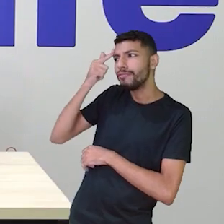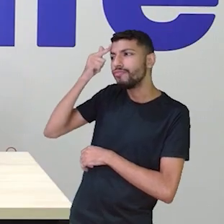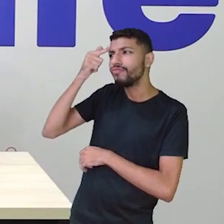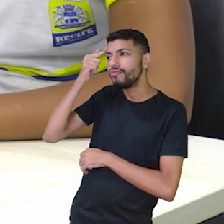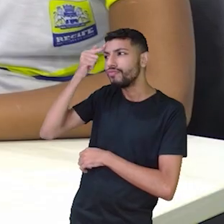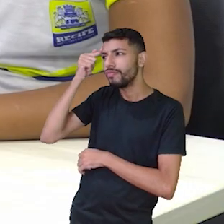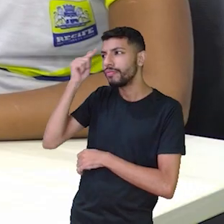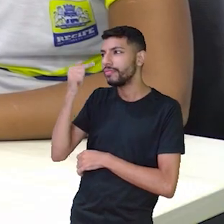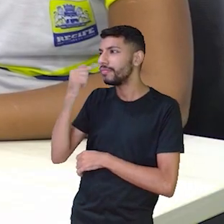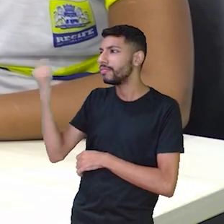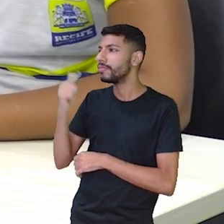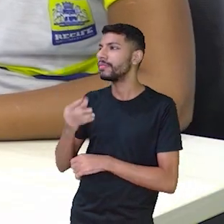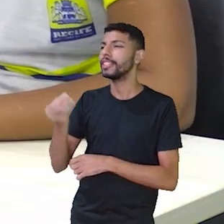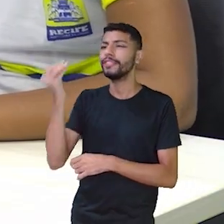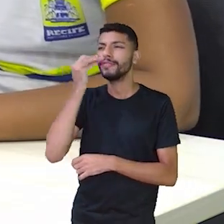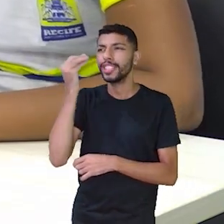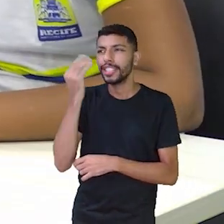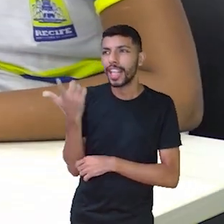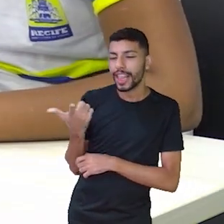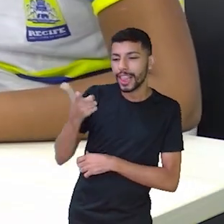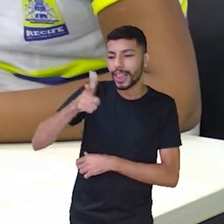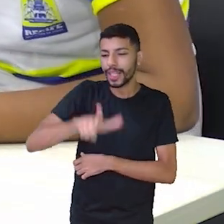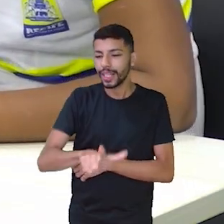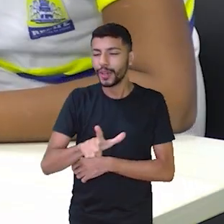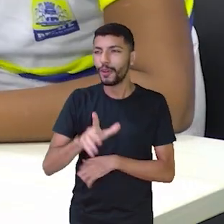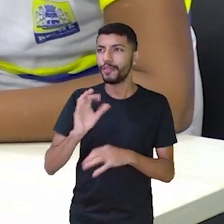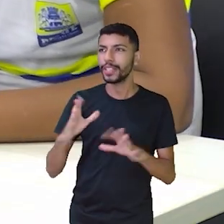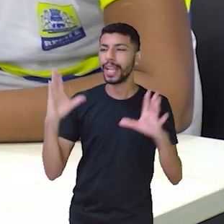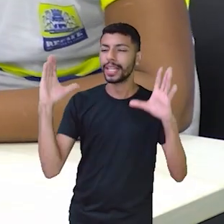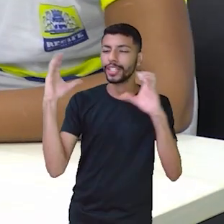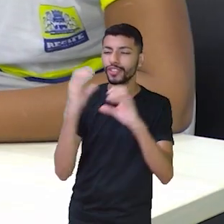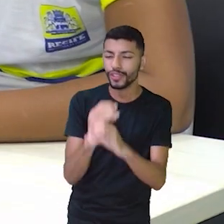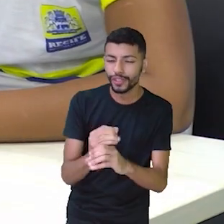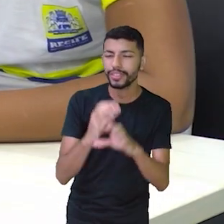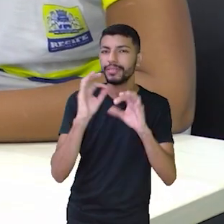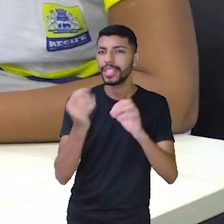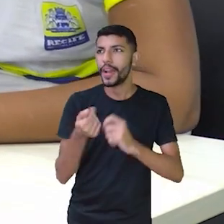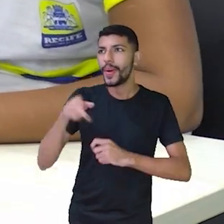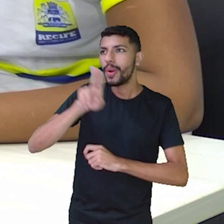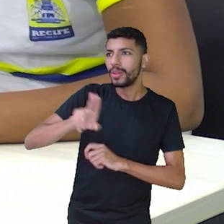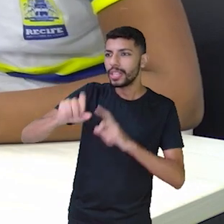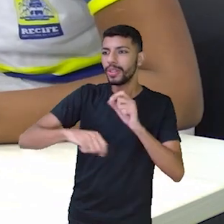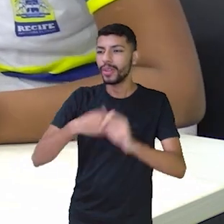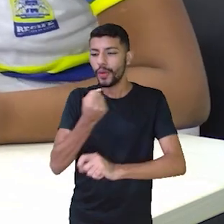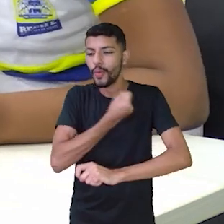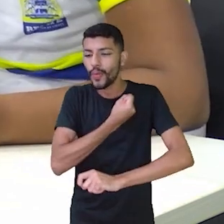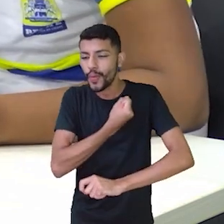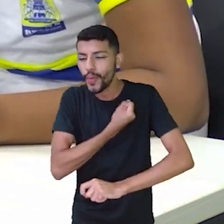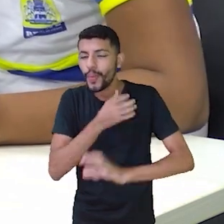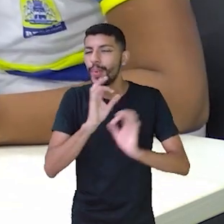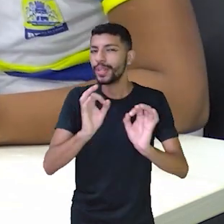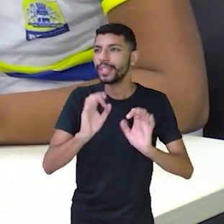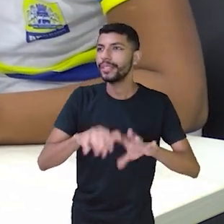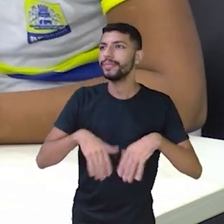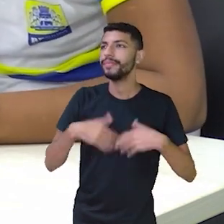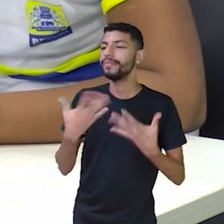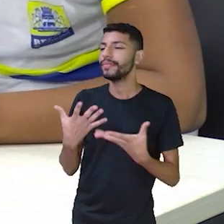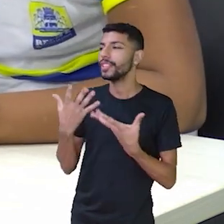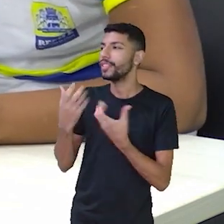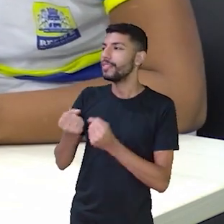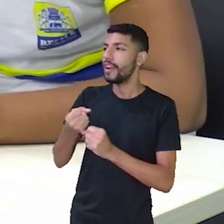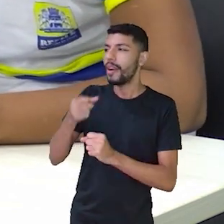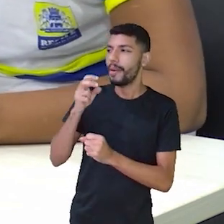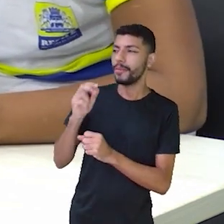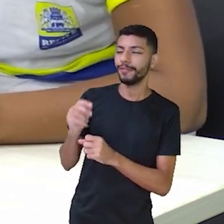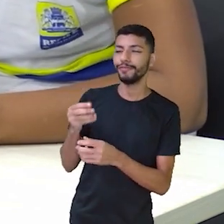Vamos lá. Eles estão ali tentando mais uma vez, fazendo o cálculo, utilizando o algoritmo, vamos ver se eles vão